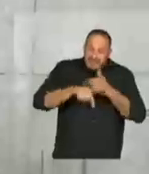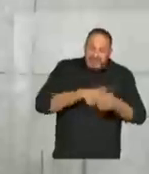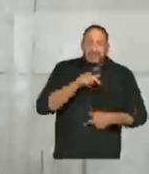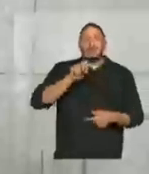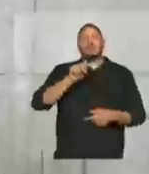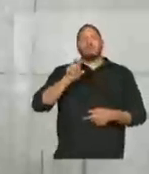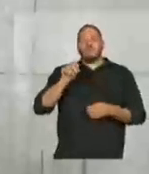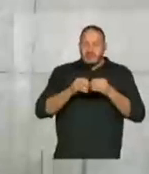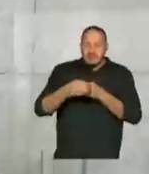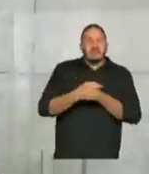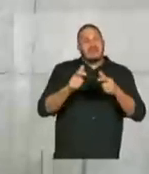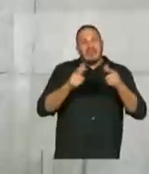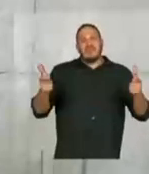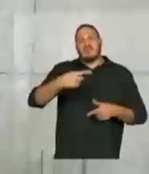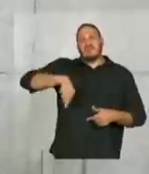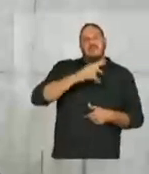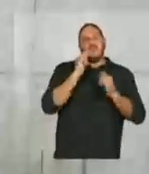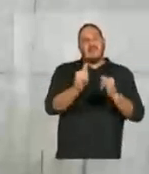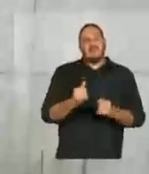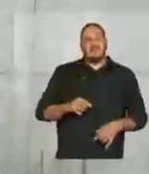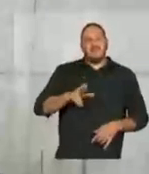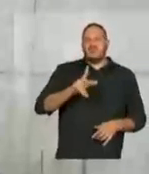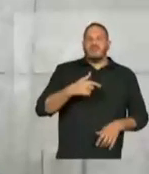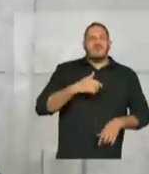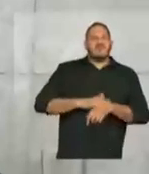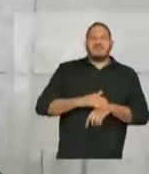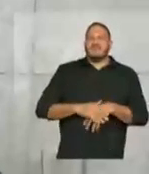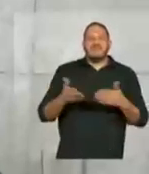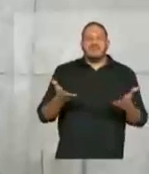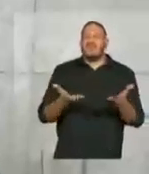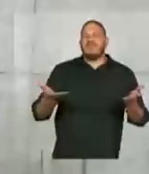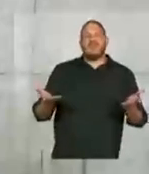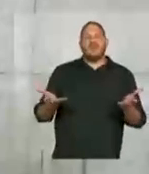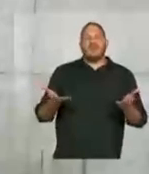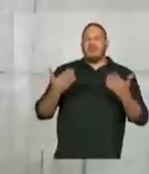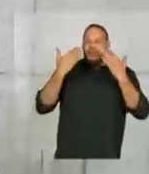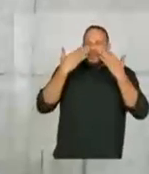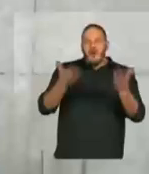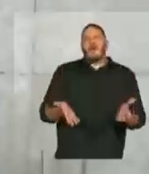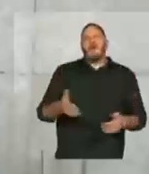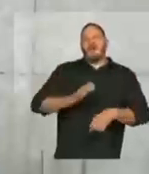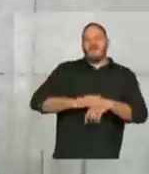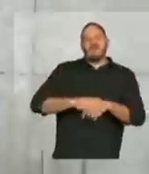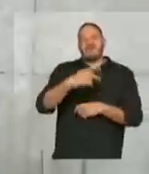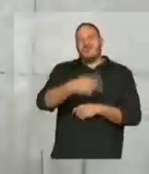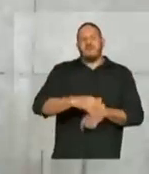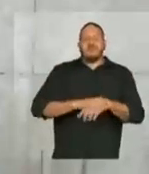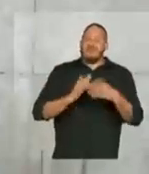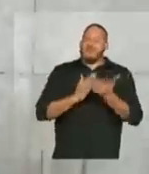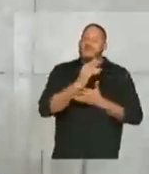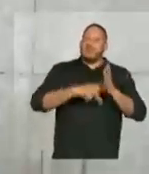É dessa grande massa que nós estamos falando, que está sendo espoliada hoje, se esse projeto for